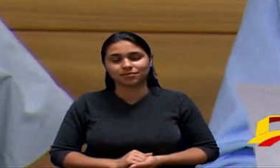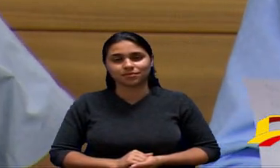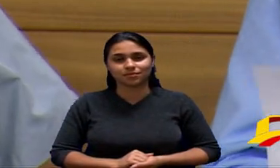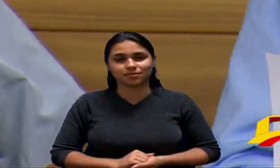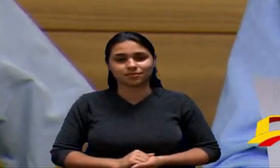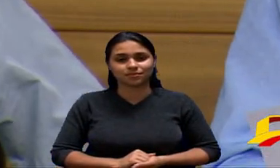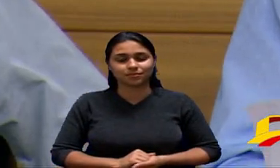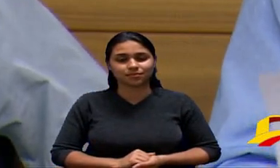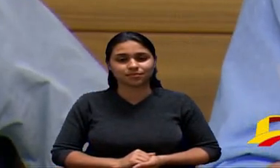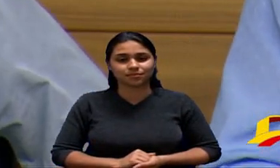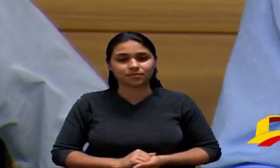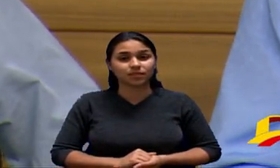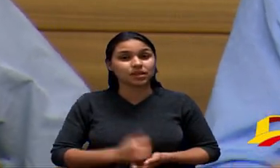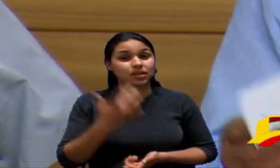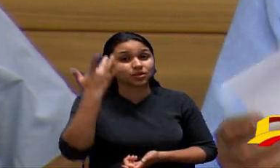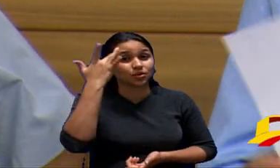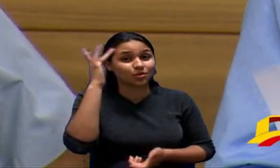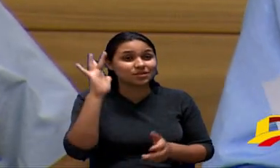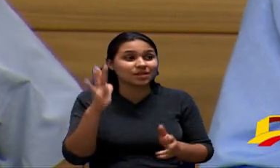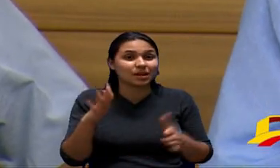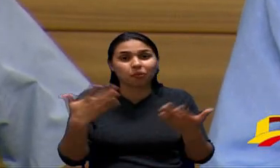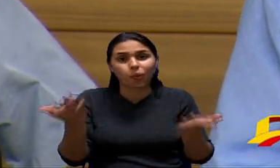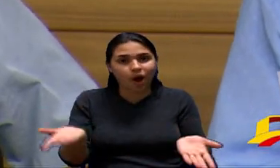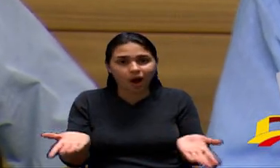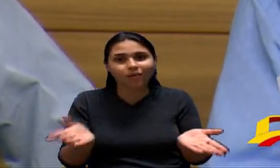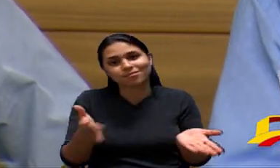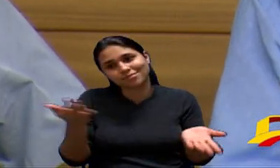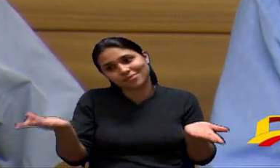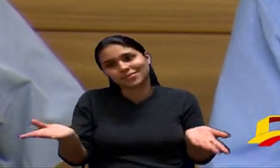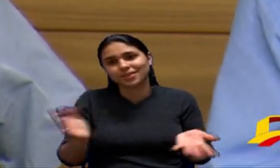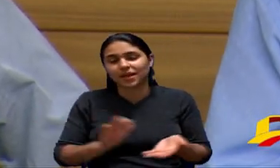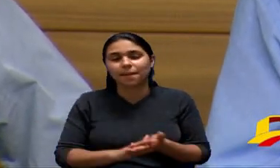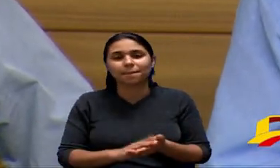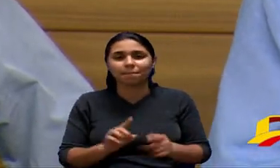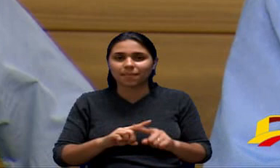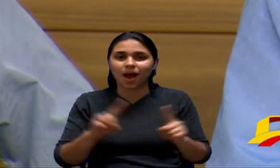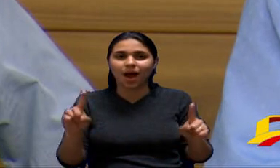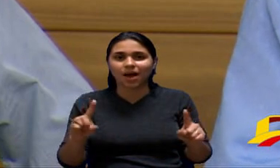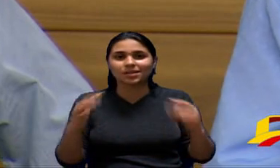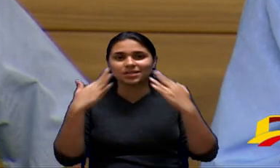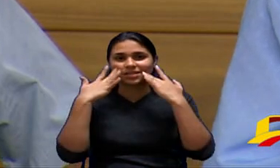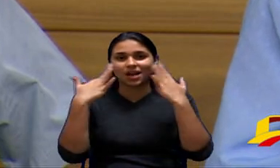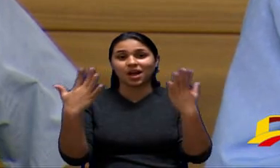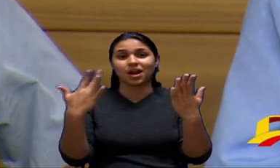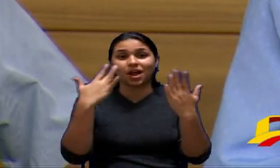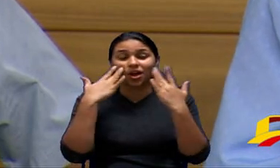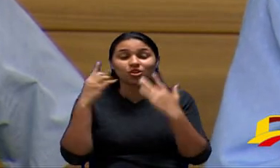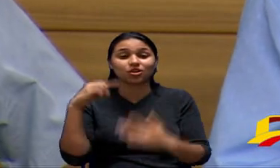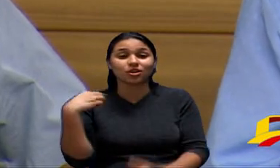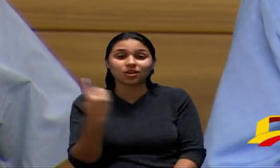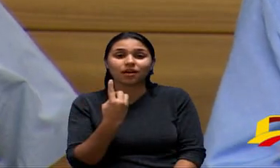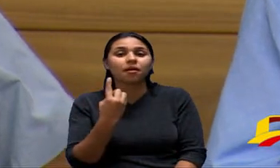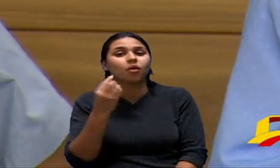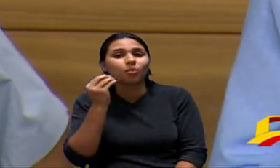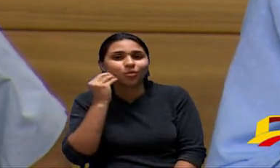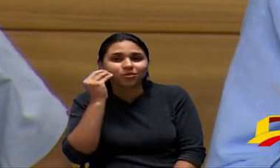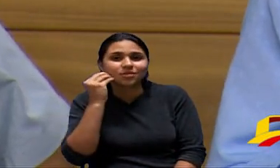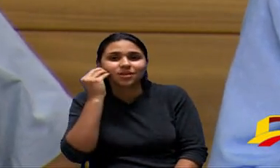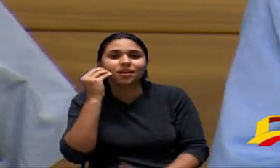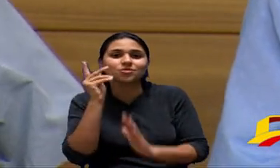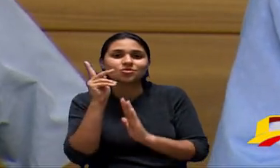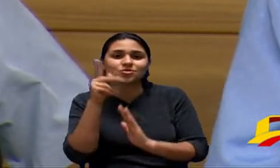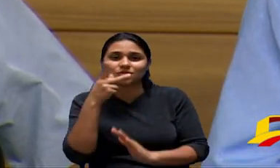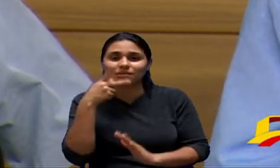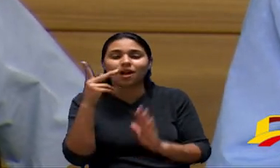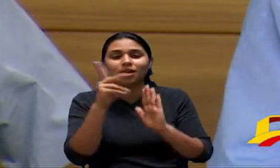não sei quais foram os motivos mas tudo tem uma ocasião e hoje temos uma audiência pública e nós temos a oportunidade de tratar sobre esse assunto com certeza ele